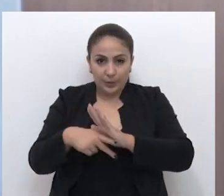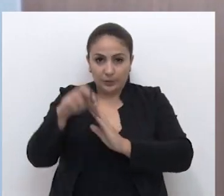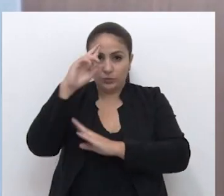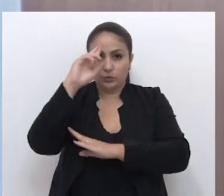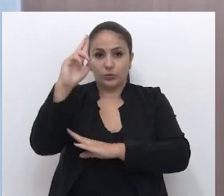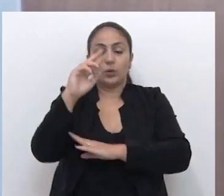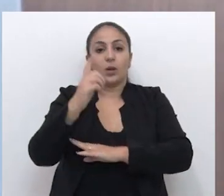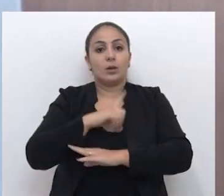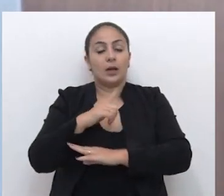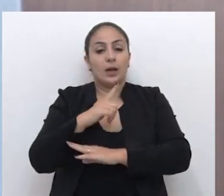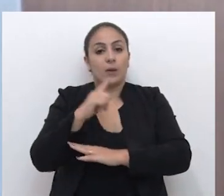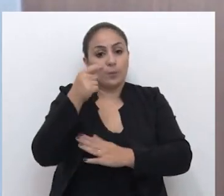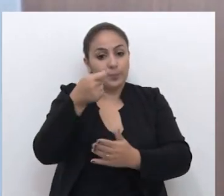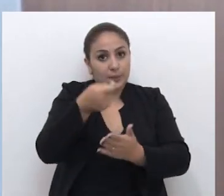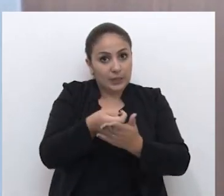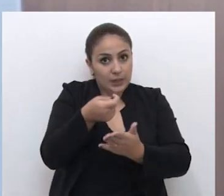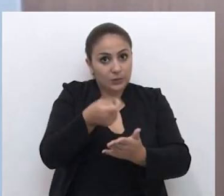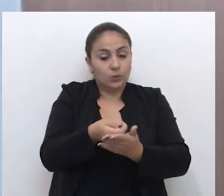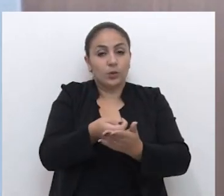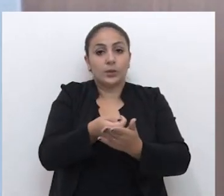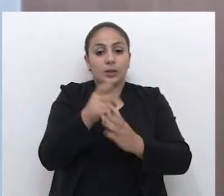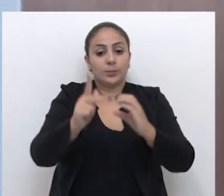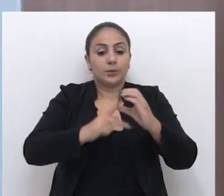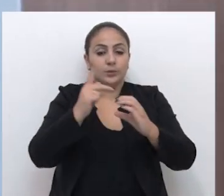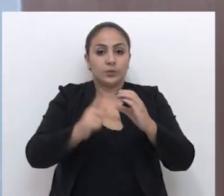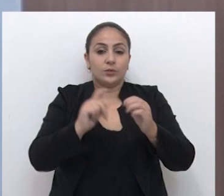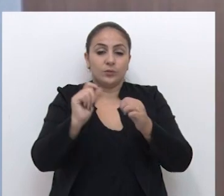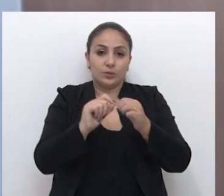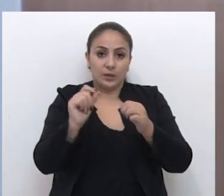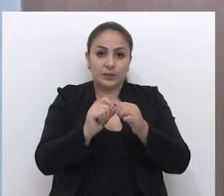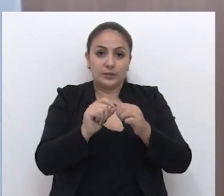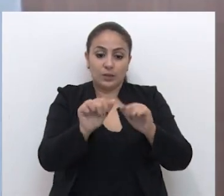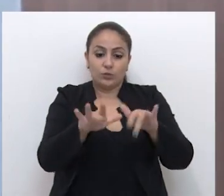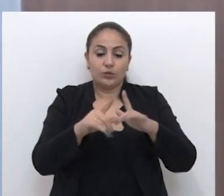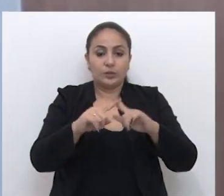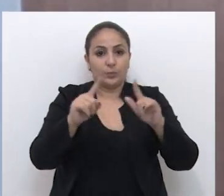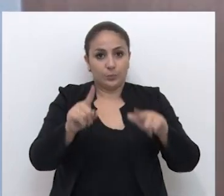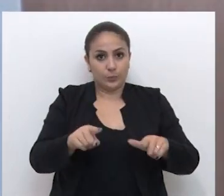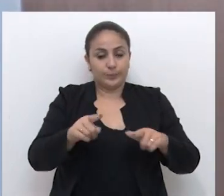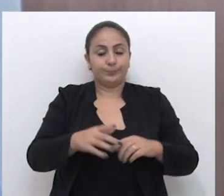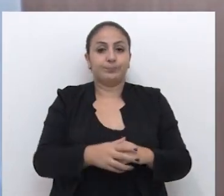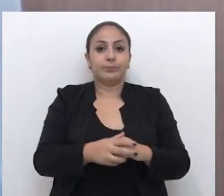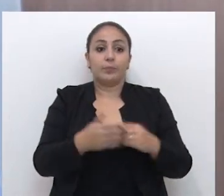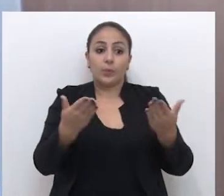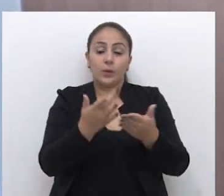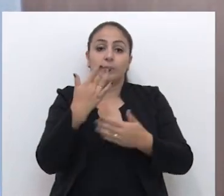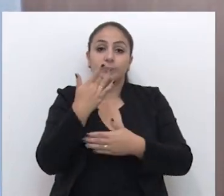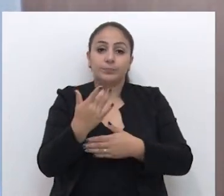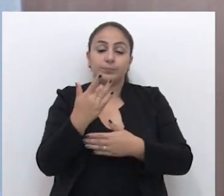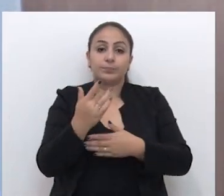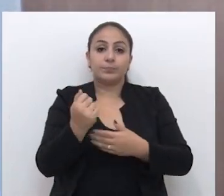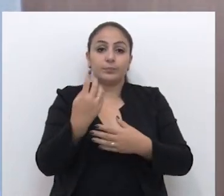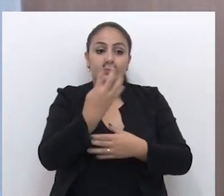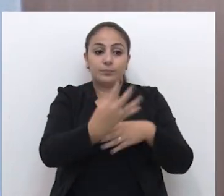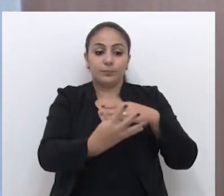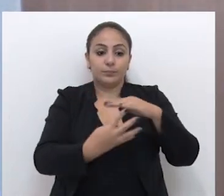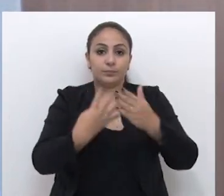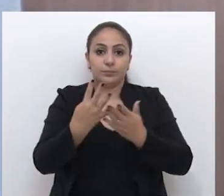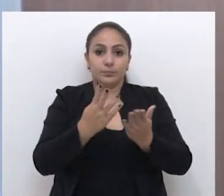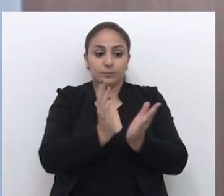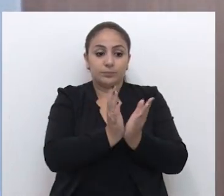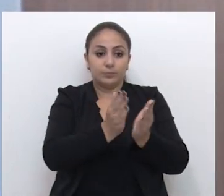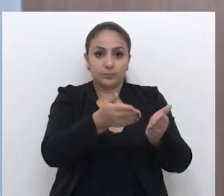então, que a Câmara possa fazer, então, após o trâmite legal no CMDI, haja audiência pública. E hoje à tarde, então, as quatro comissões